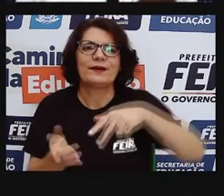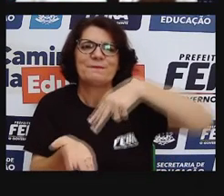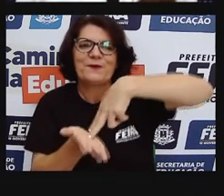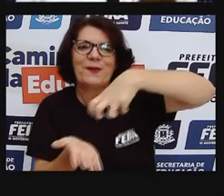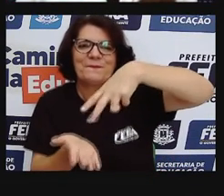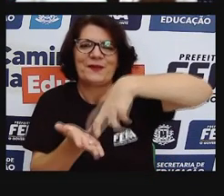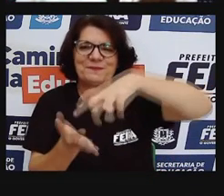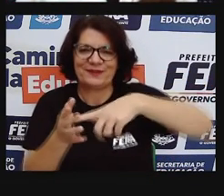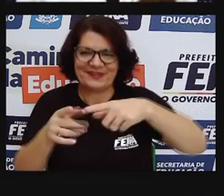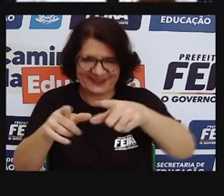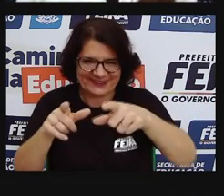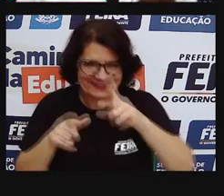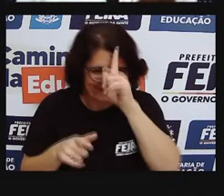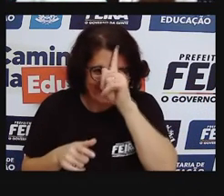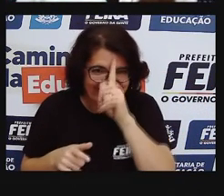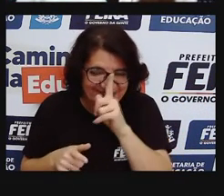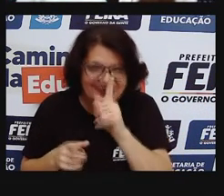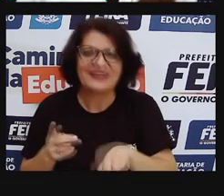amarelinha e boneca,